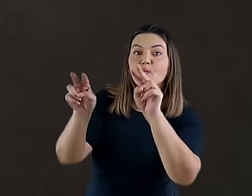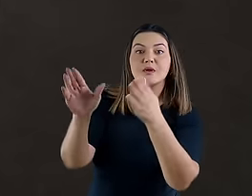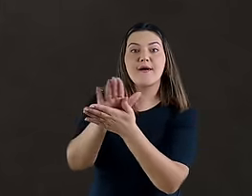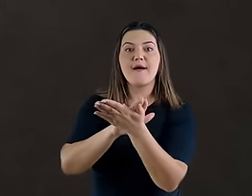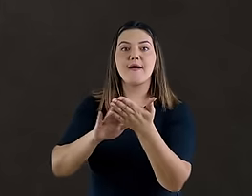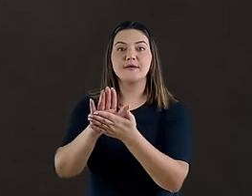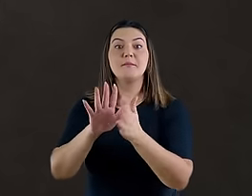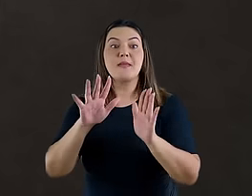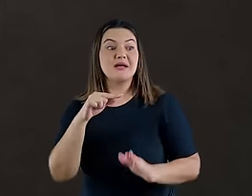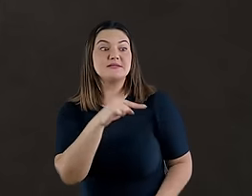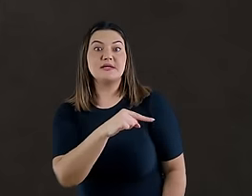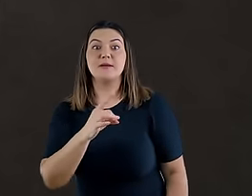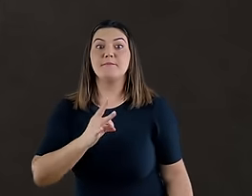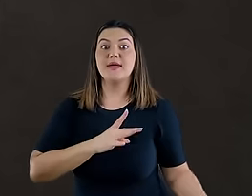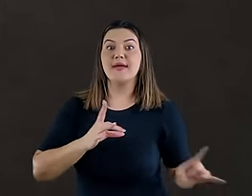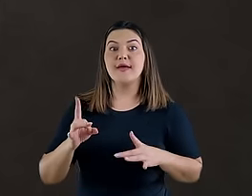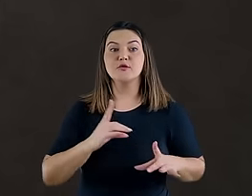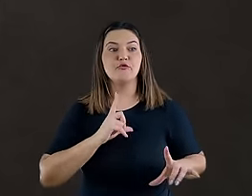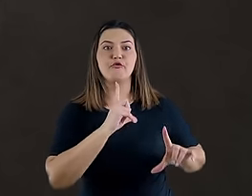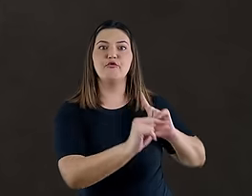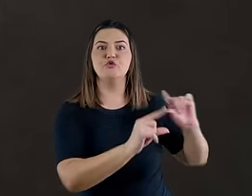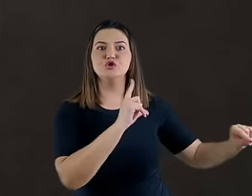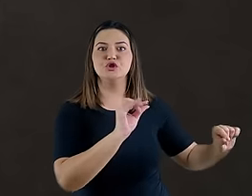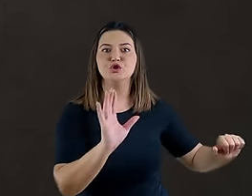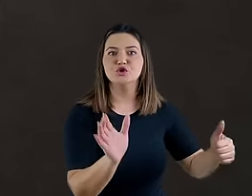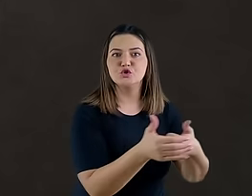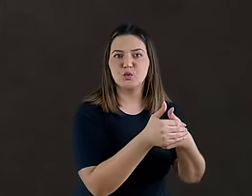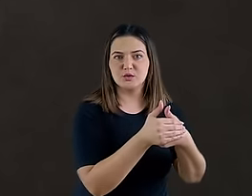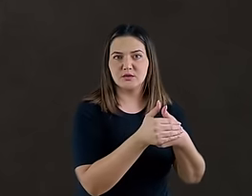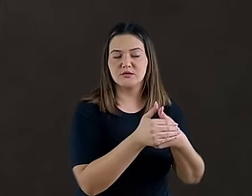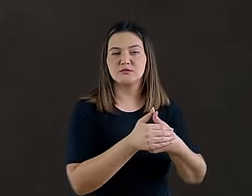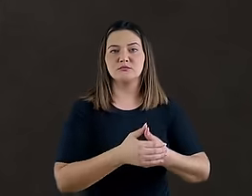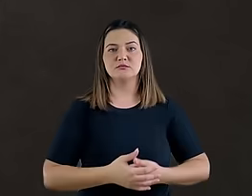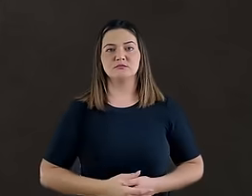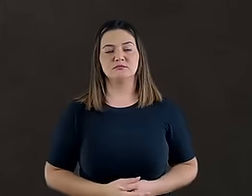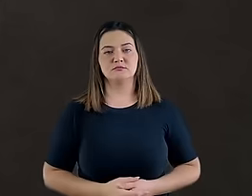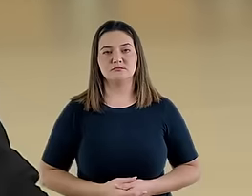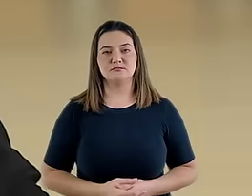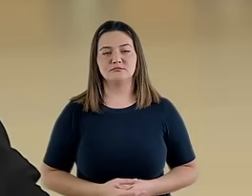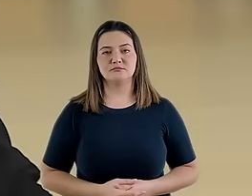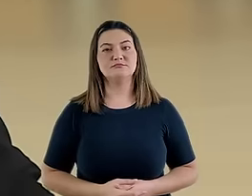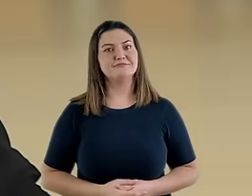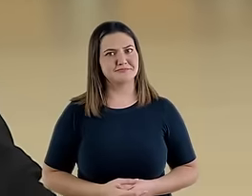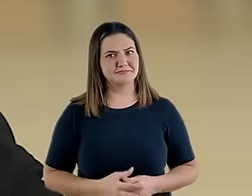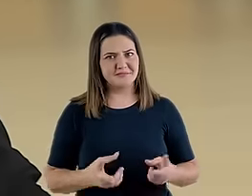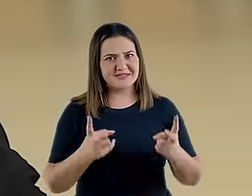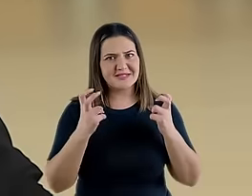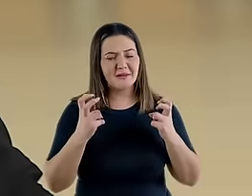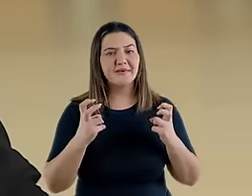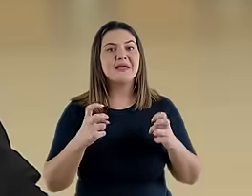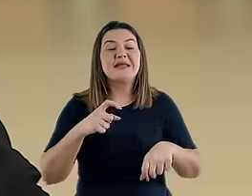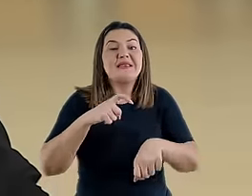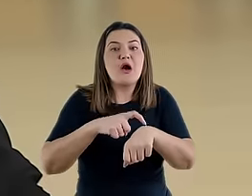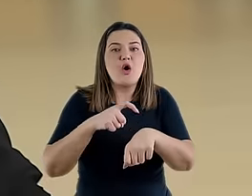ficaram com muito medo, fugiram e se esconderam. Daniel 10, versículo 7. Curiosamente, o texto diz que Daniel